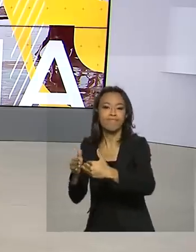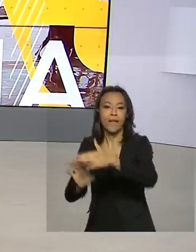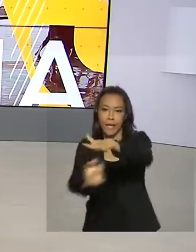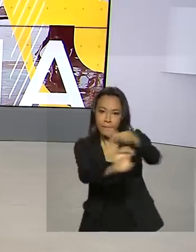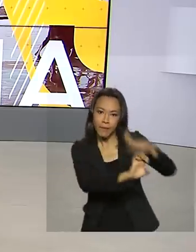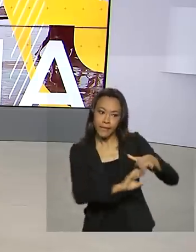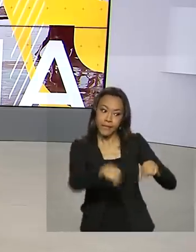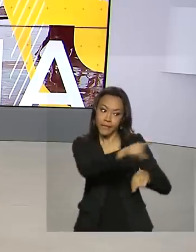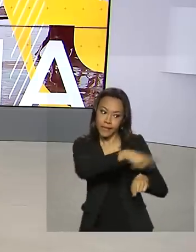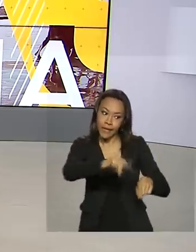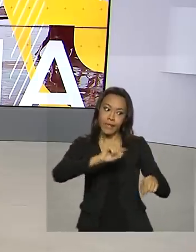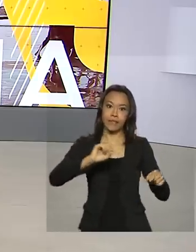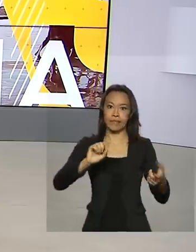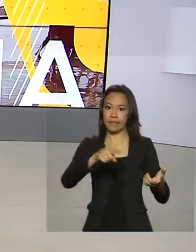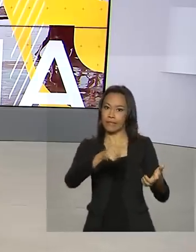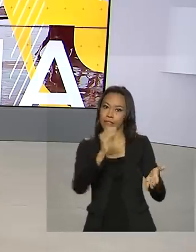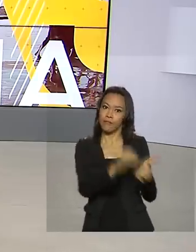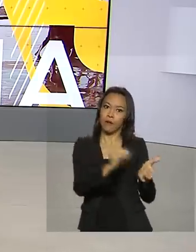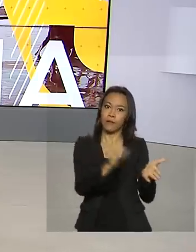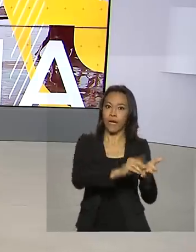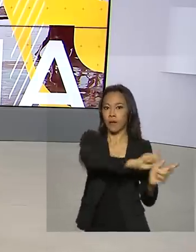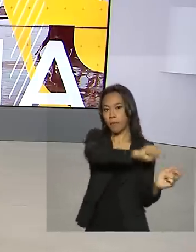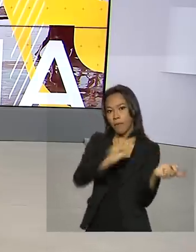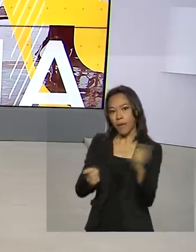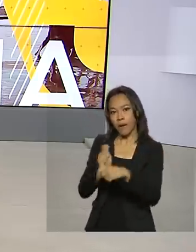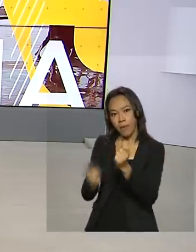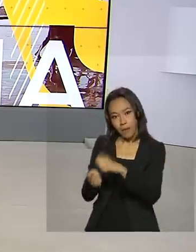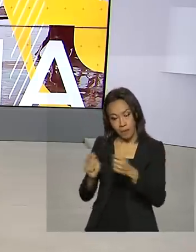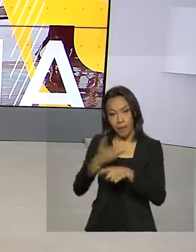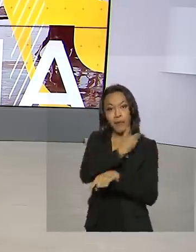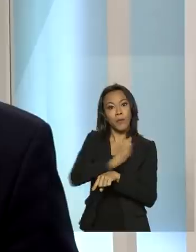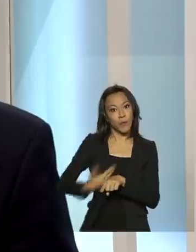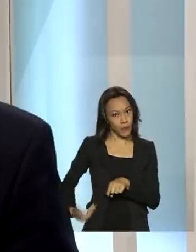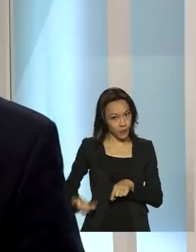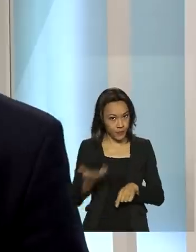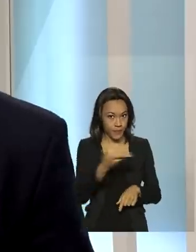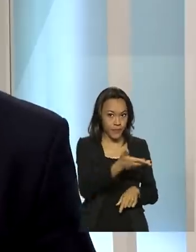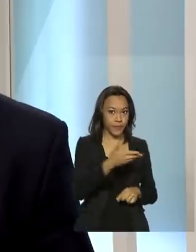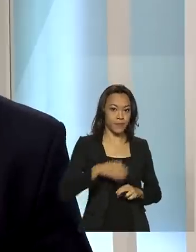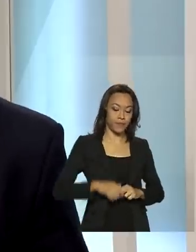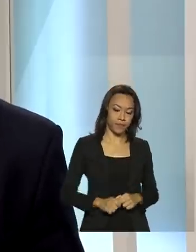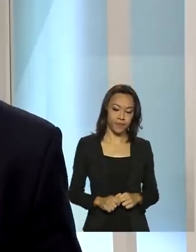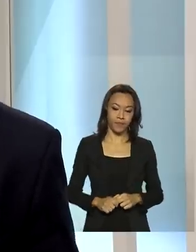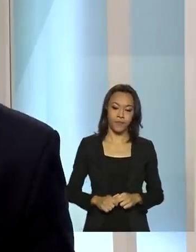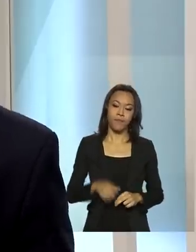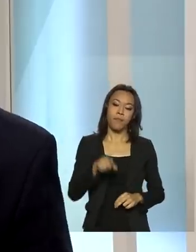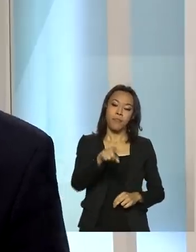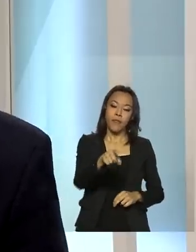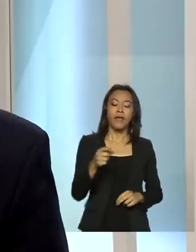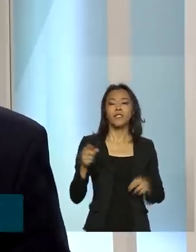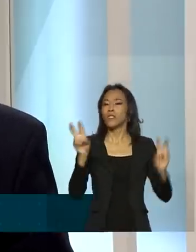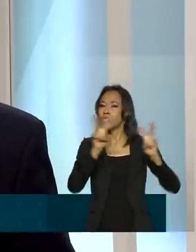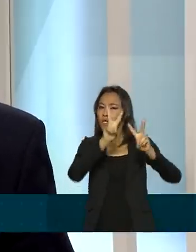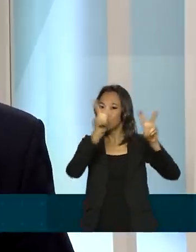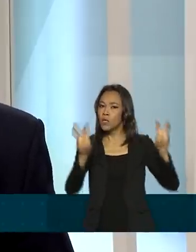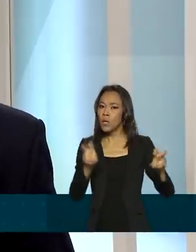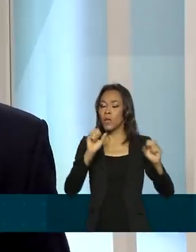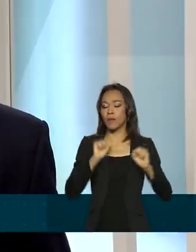irregularidades na prestação de serviços à administração pública. Em relação à corrupção,